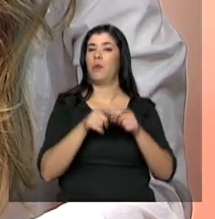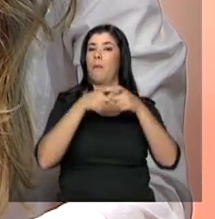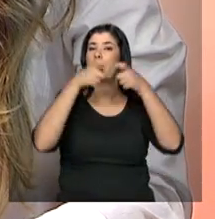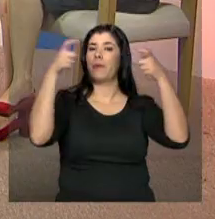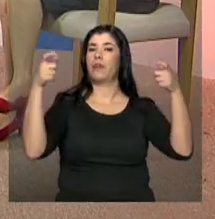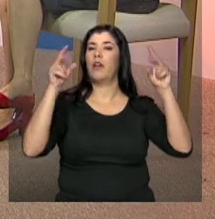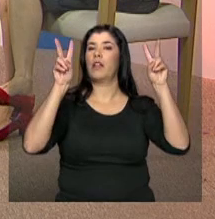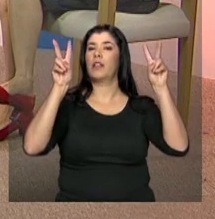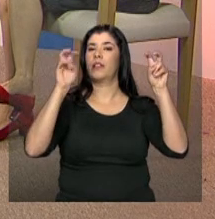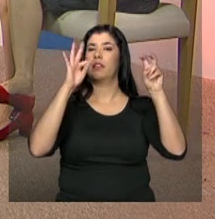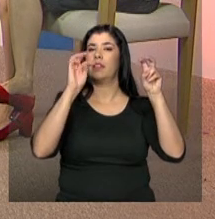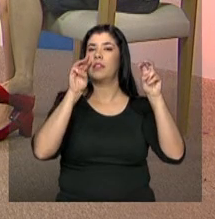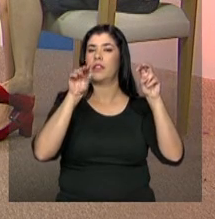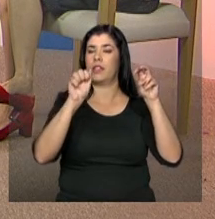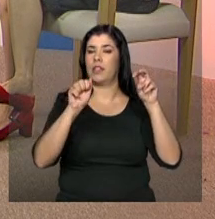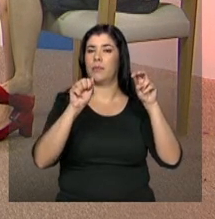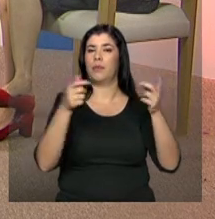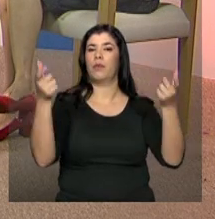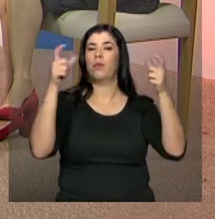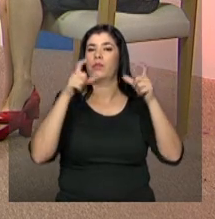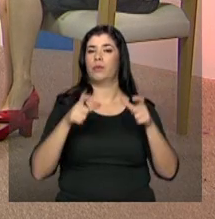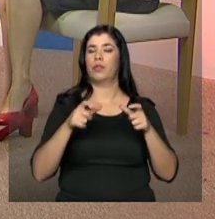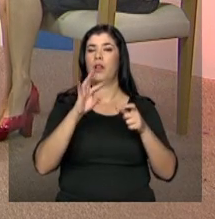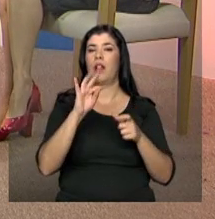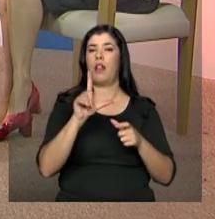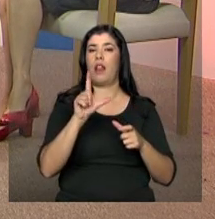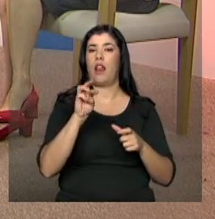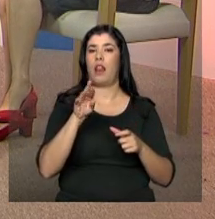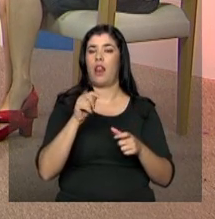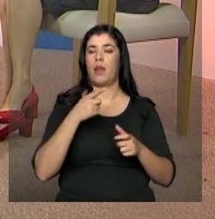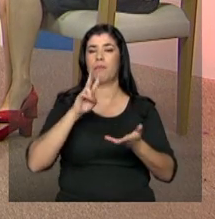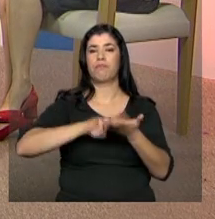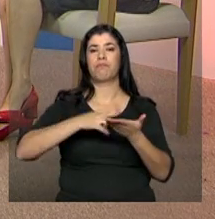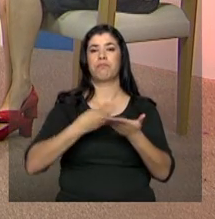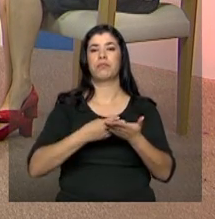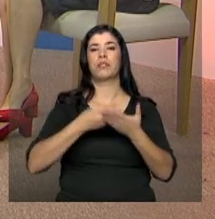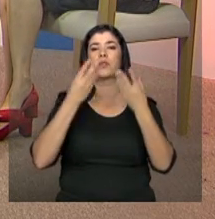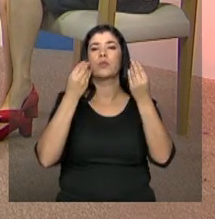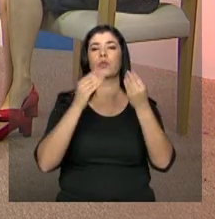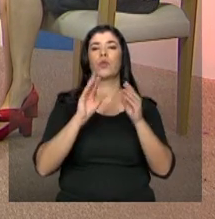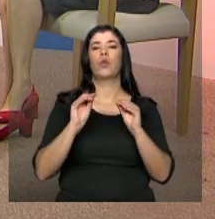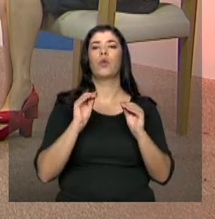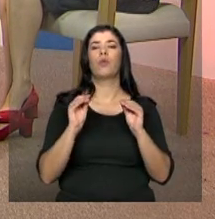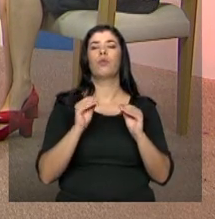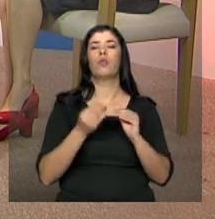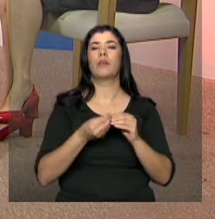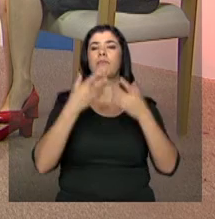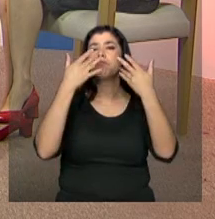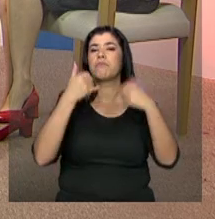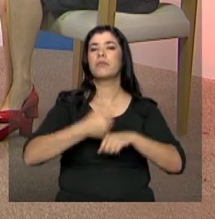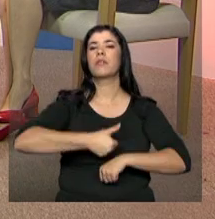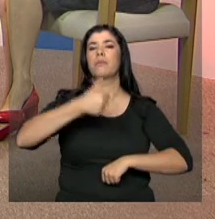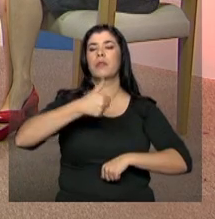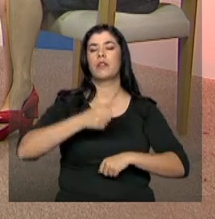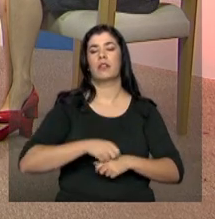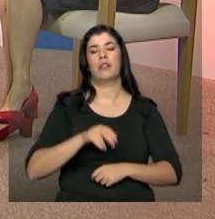ele foi até posto para tentar traduzir esse tema. Que nós colocamos os SUAS